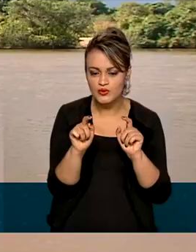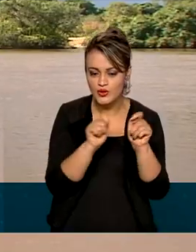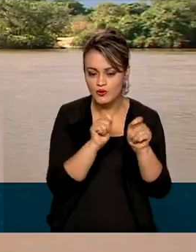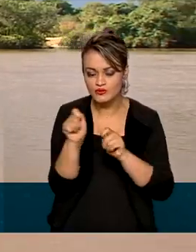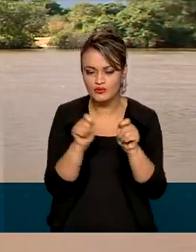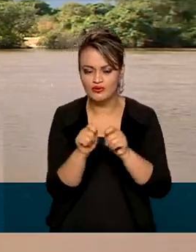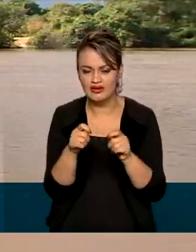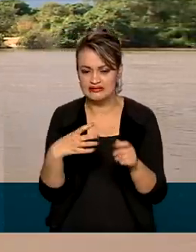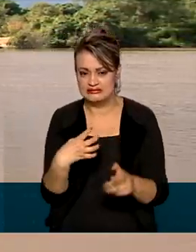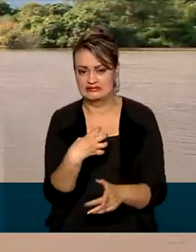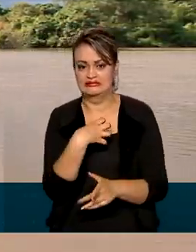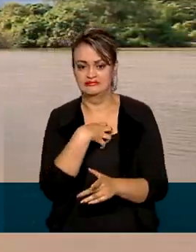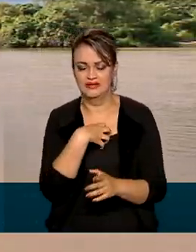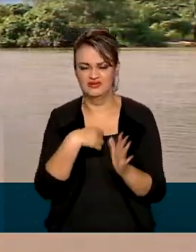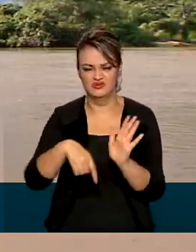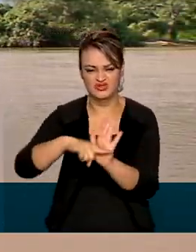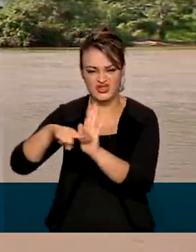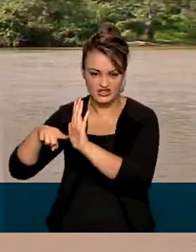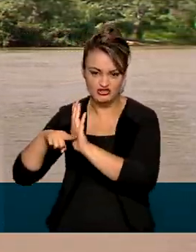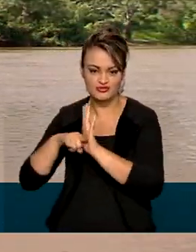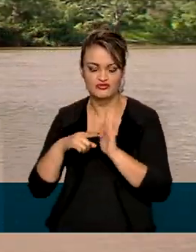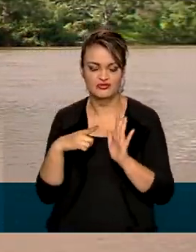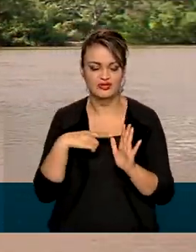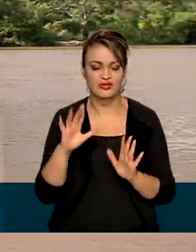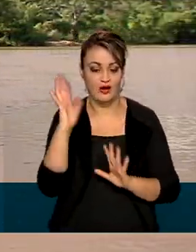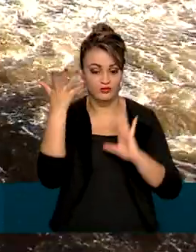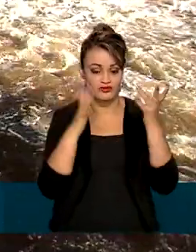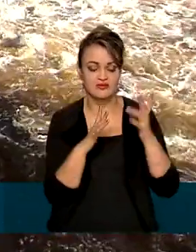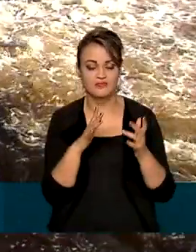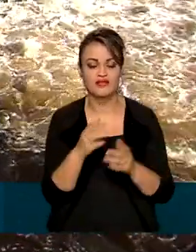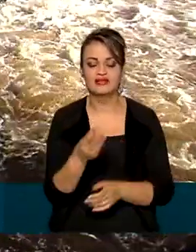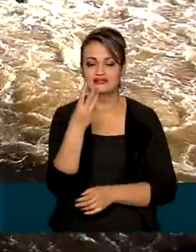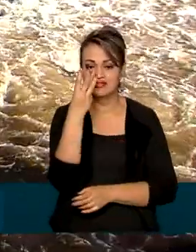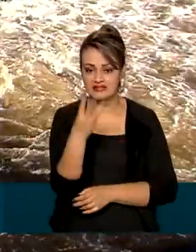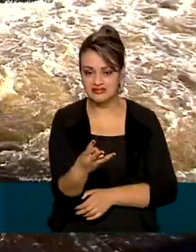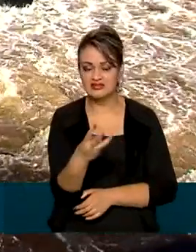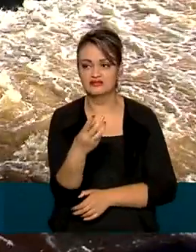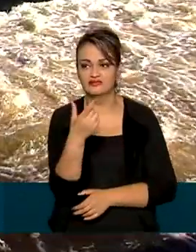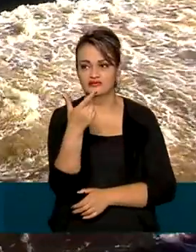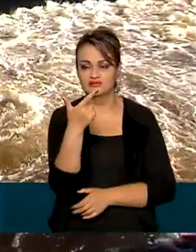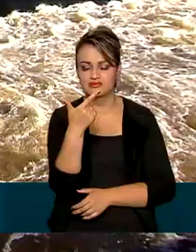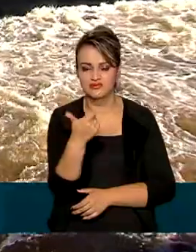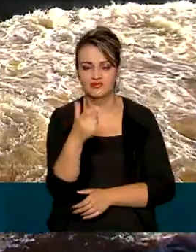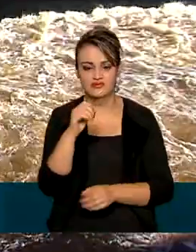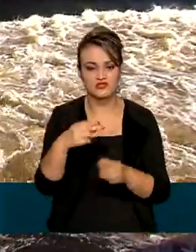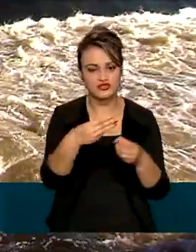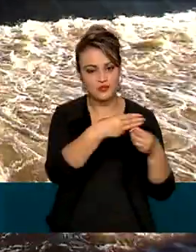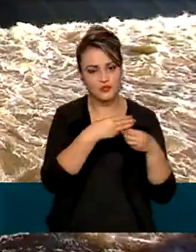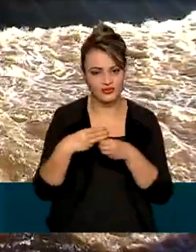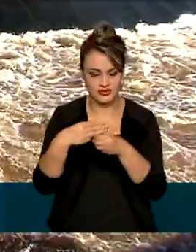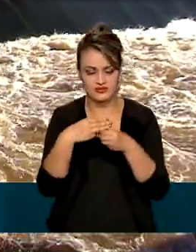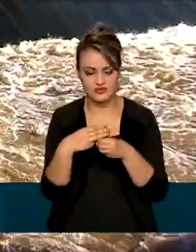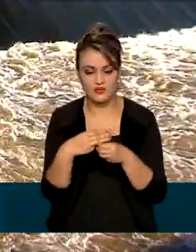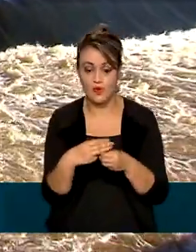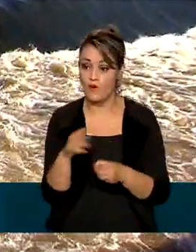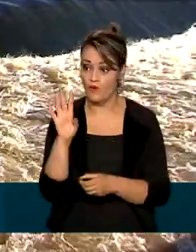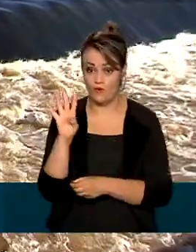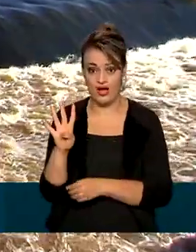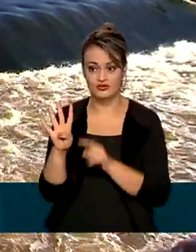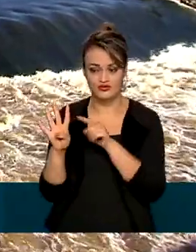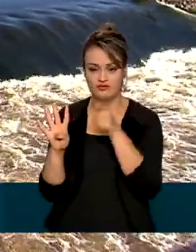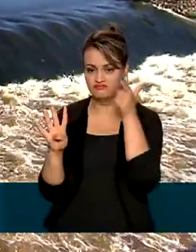compensar os impactos ambientais em cerca de 300 municípios do país. Quatro deles já